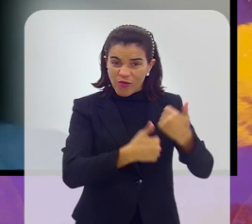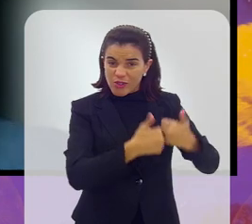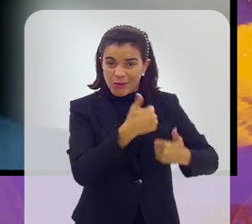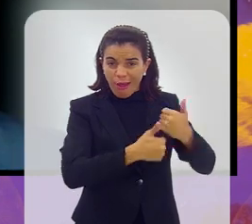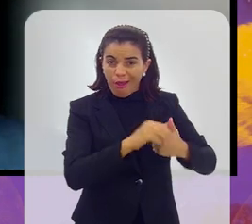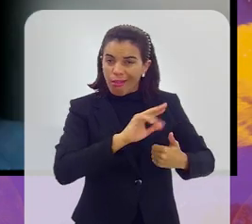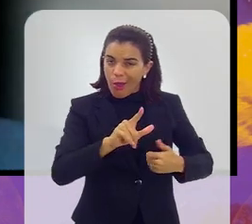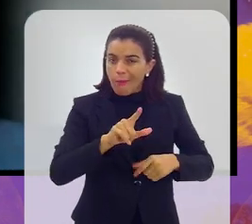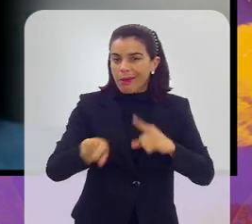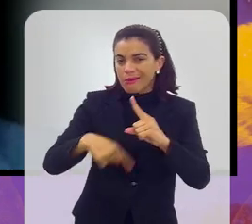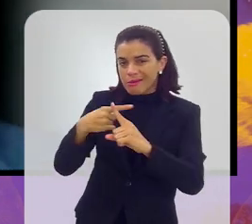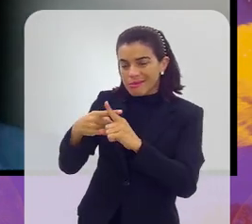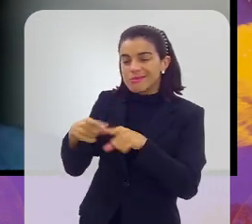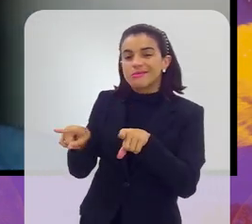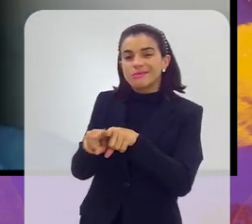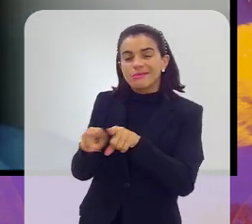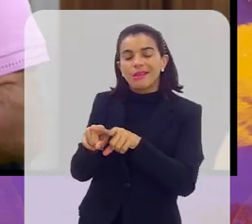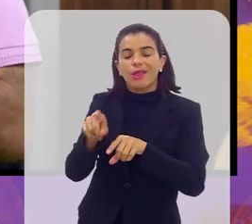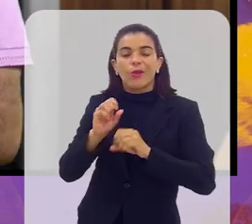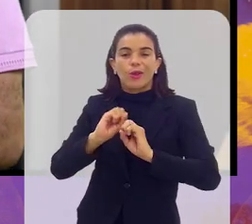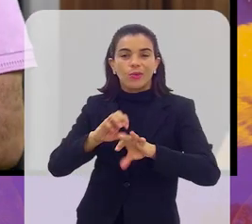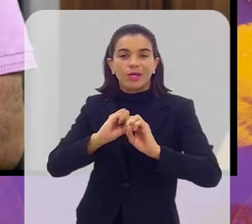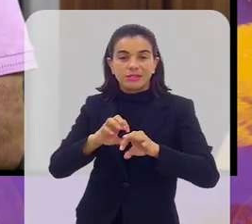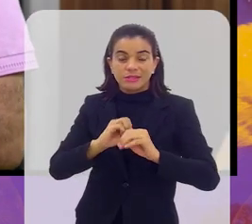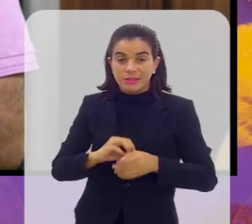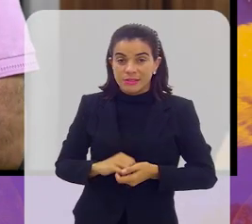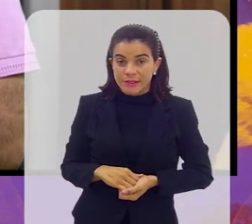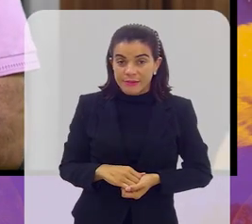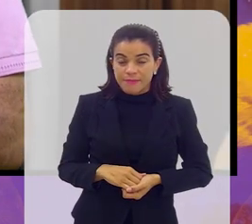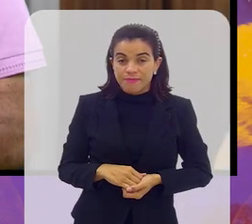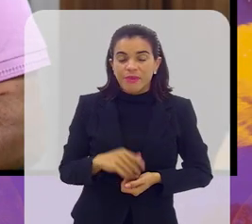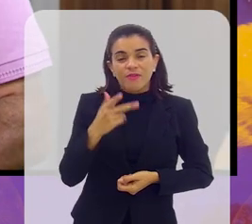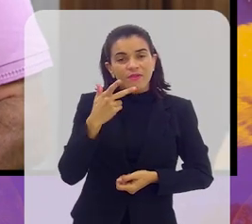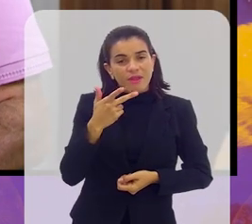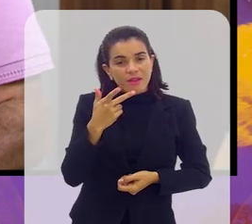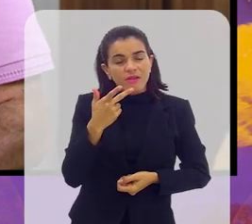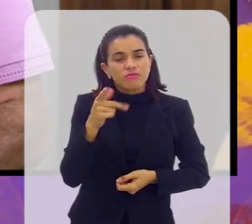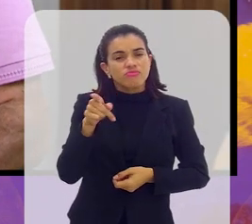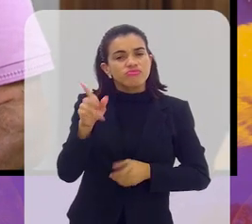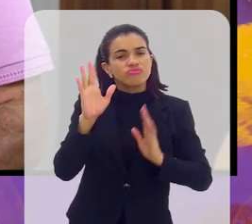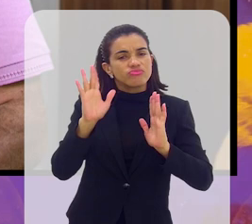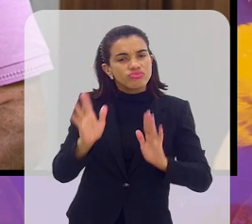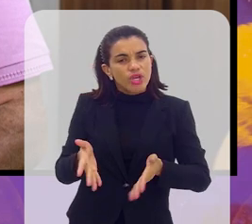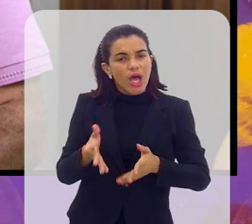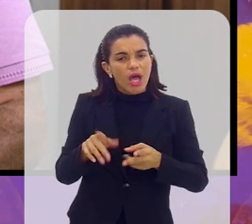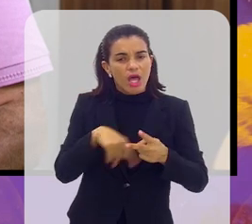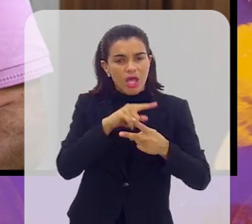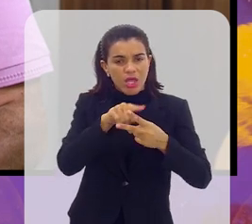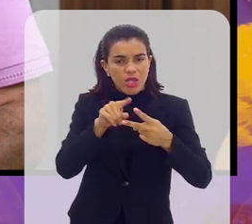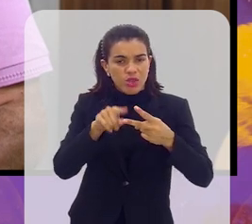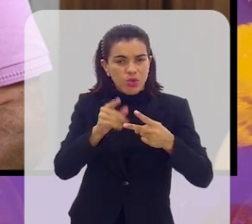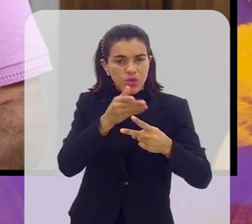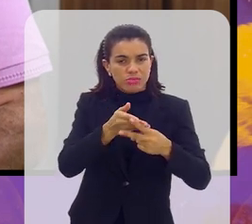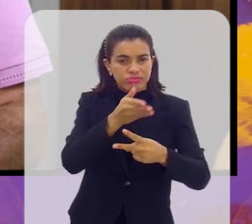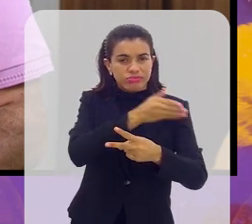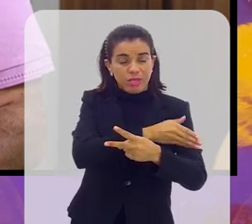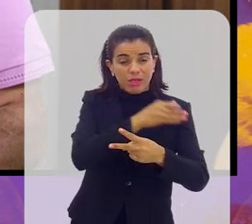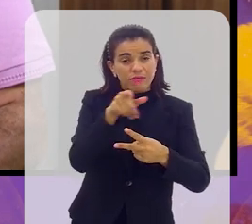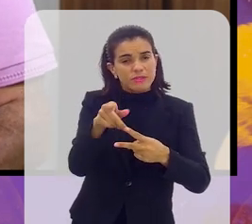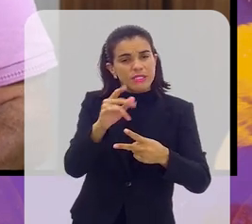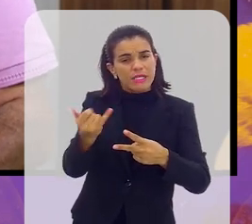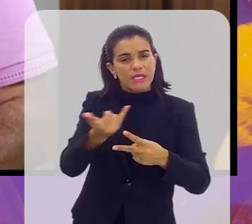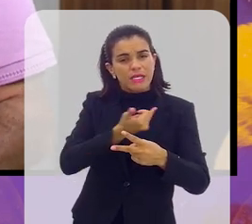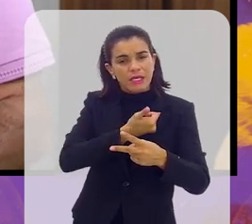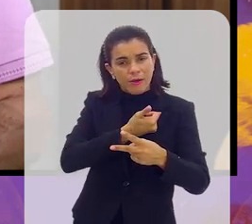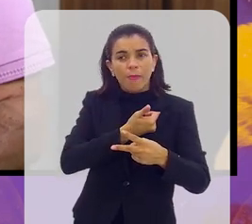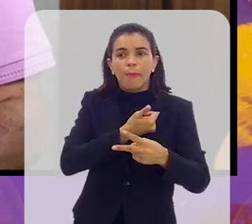futebol, mas também com a educação. Em cima do que você falou, das duas respostas anteriores,